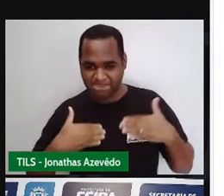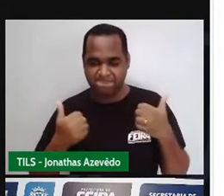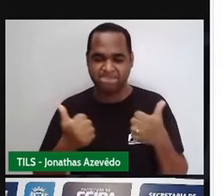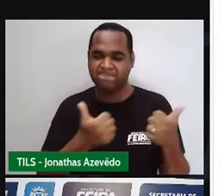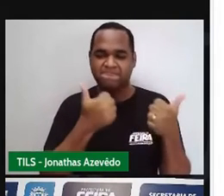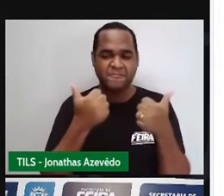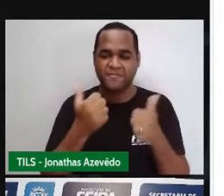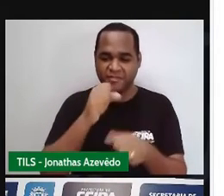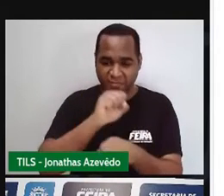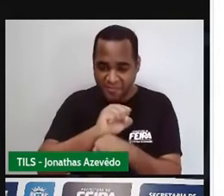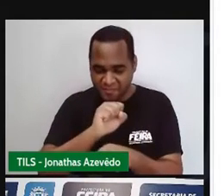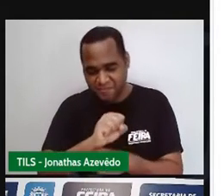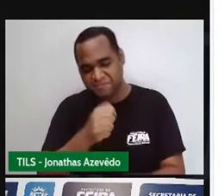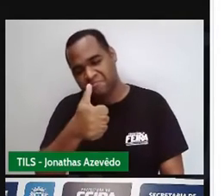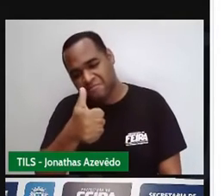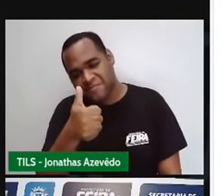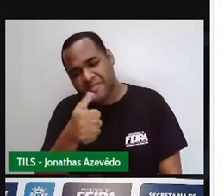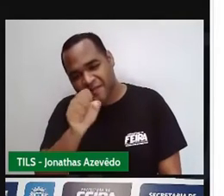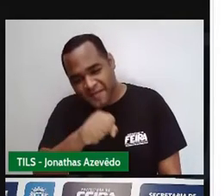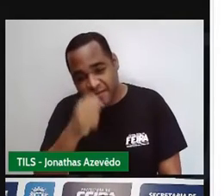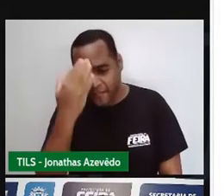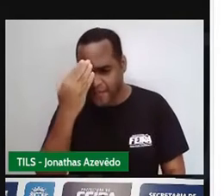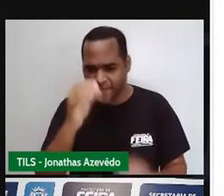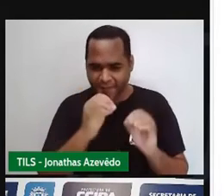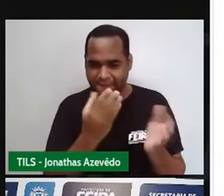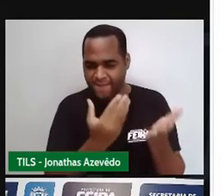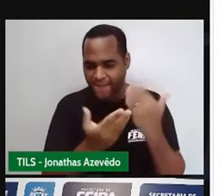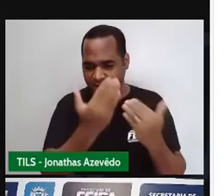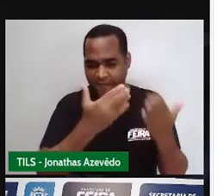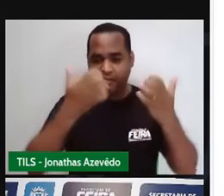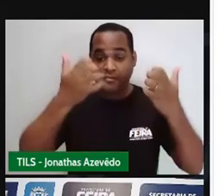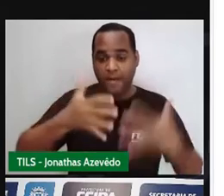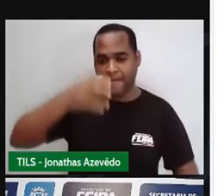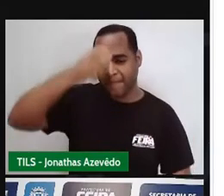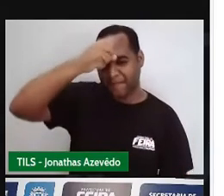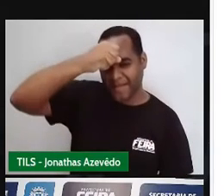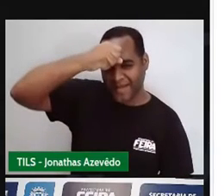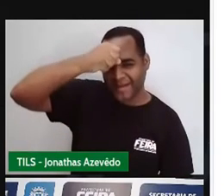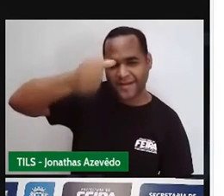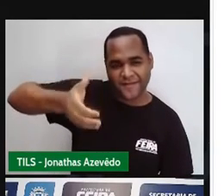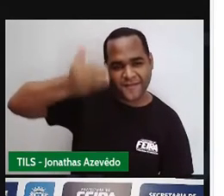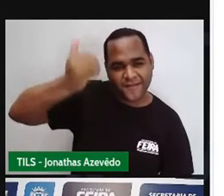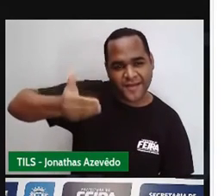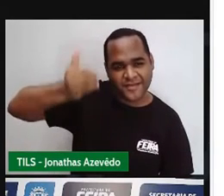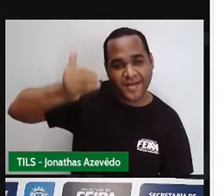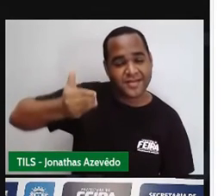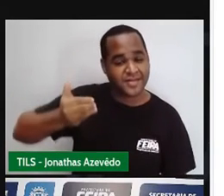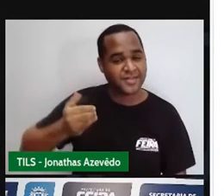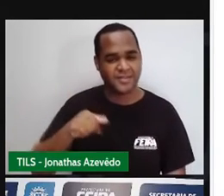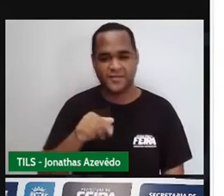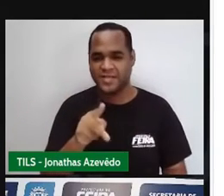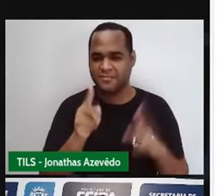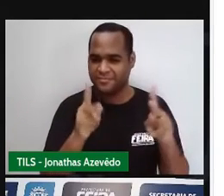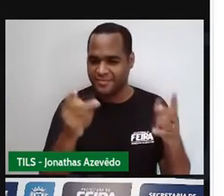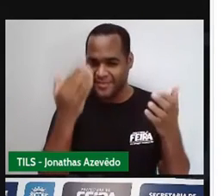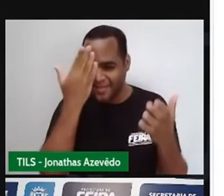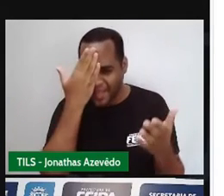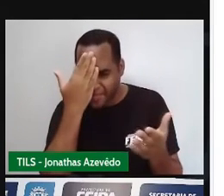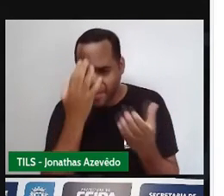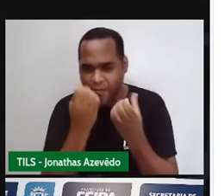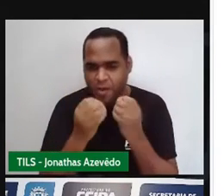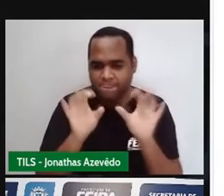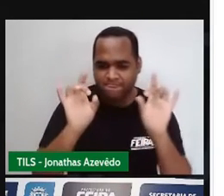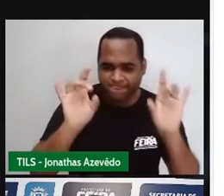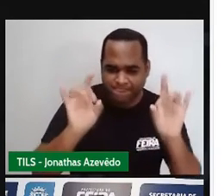Bom, eu espero que sim. Então vem comigo, bora aprender, porque eu tenho certeza que capacidade para aprender você tem